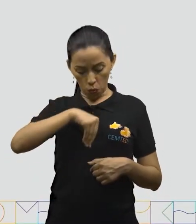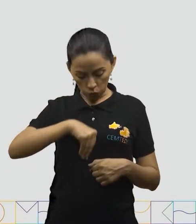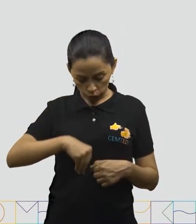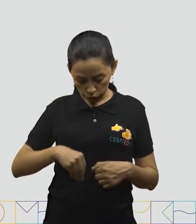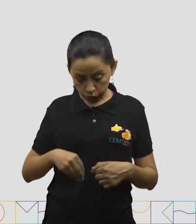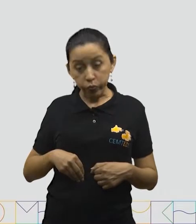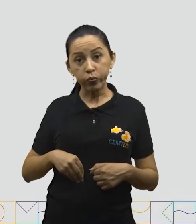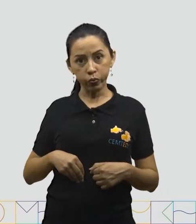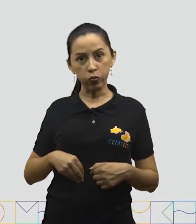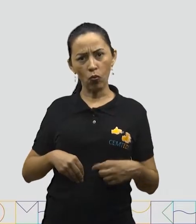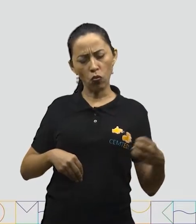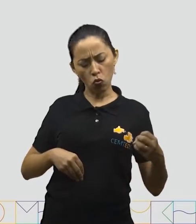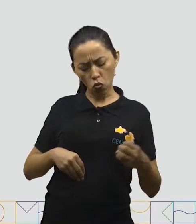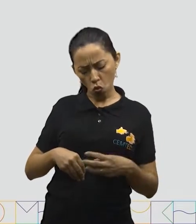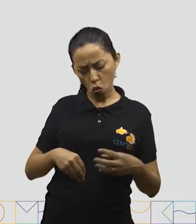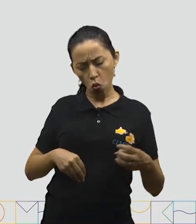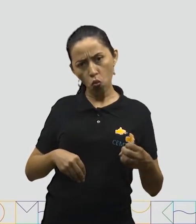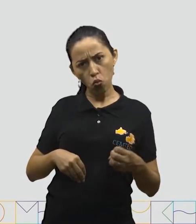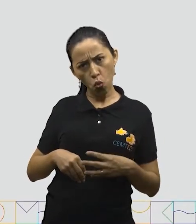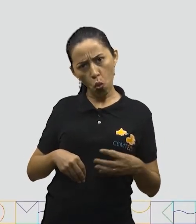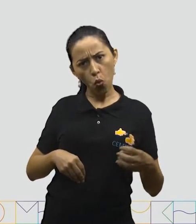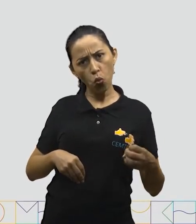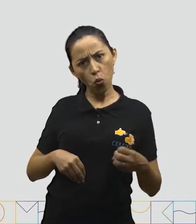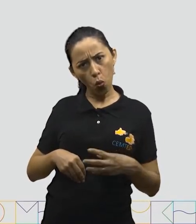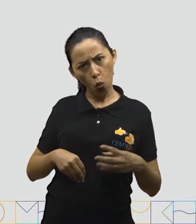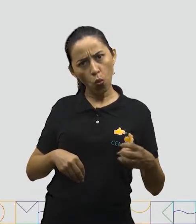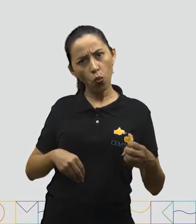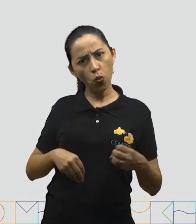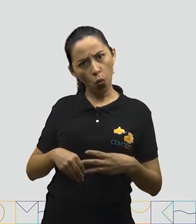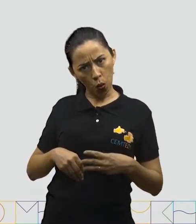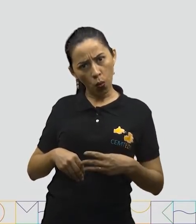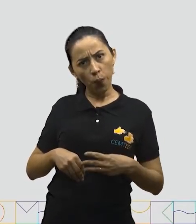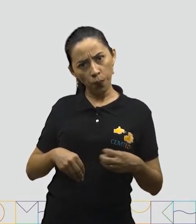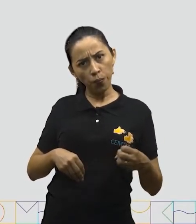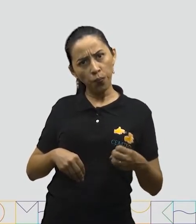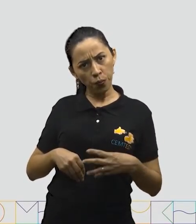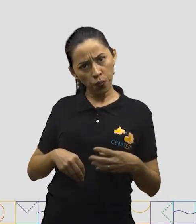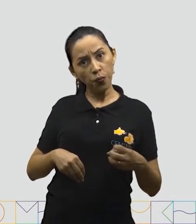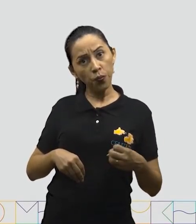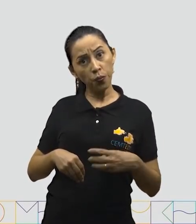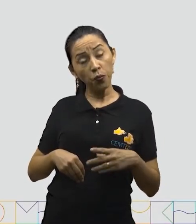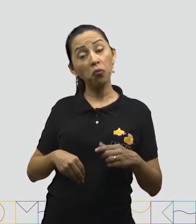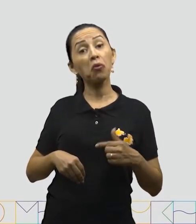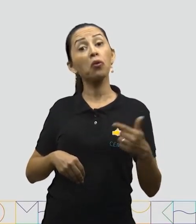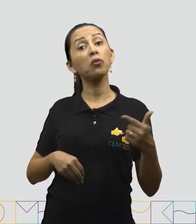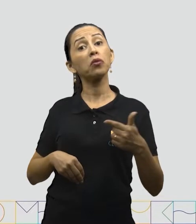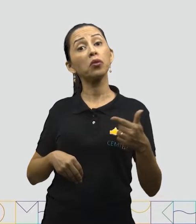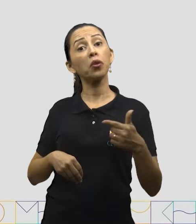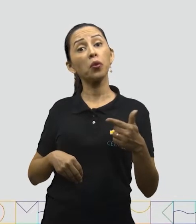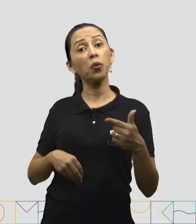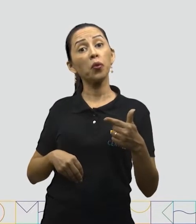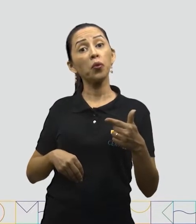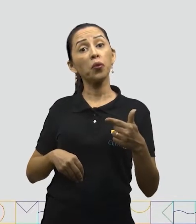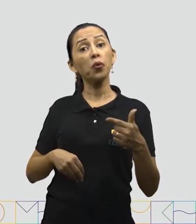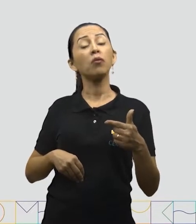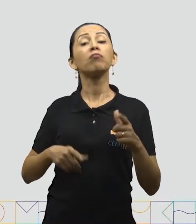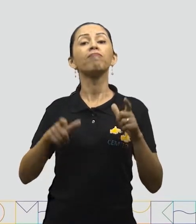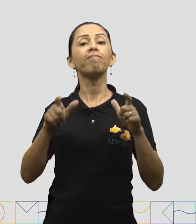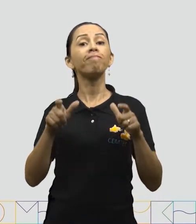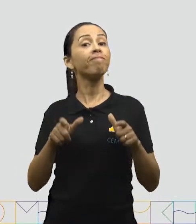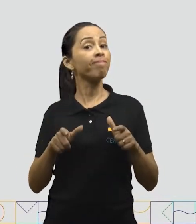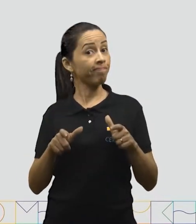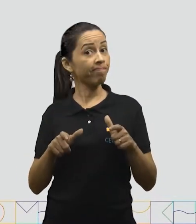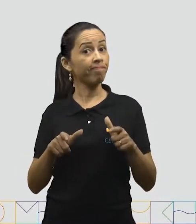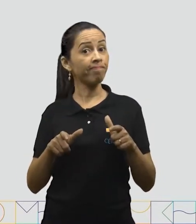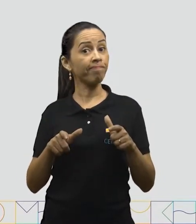Após o estômago, o bolo alimentar vai para o intestino delgado. No intestino delgado,